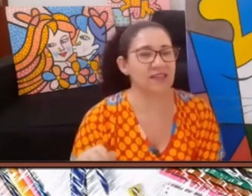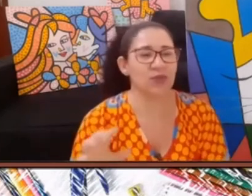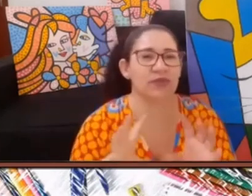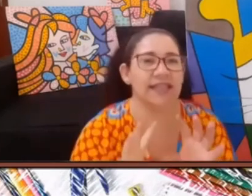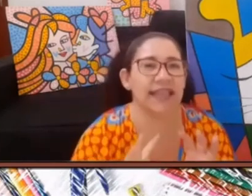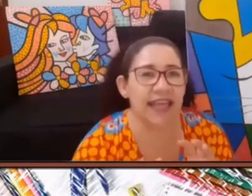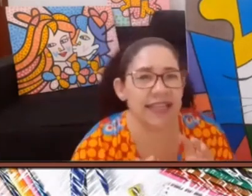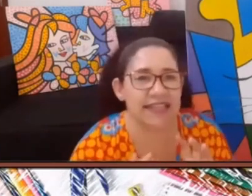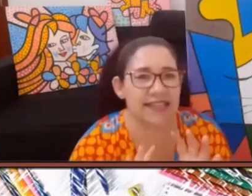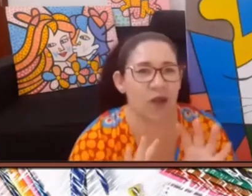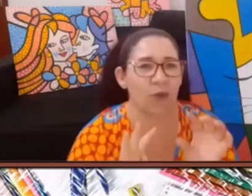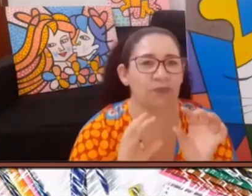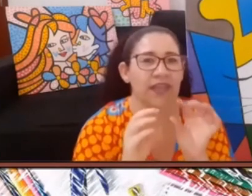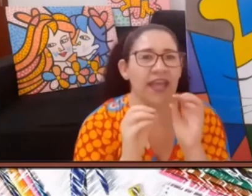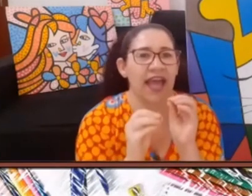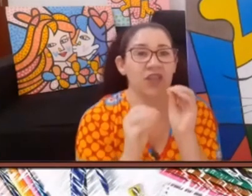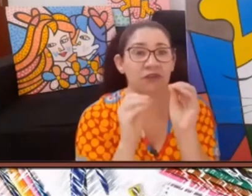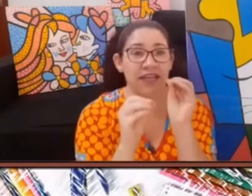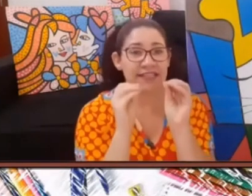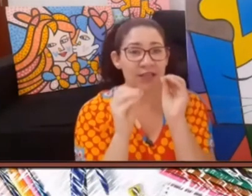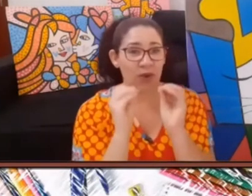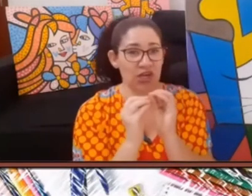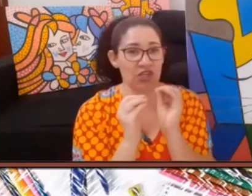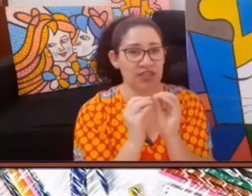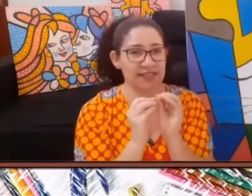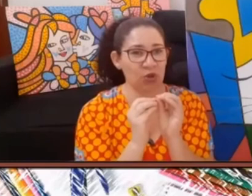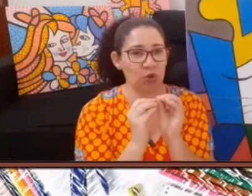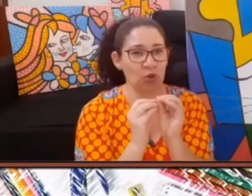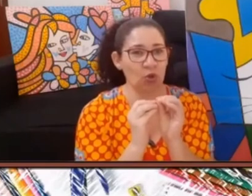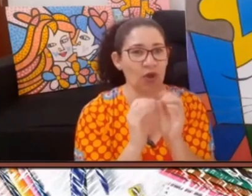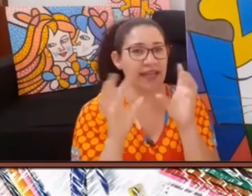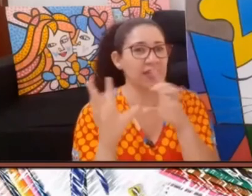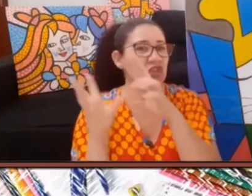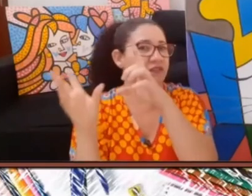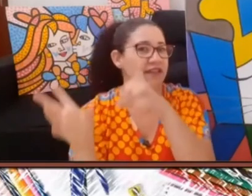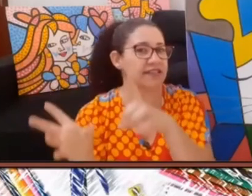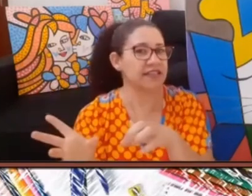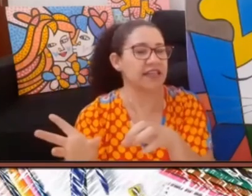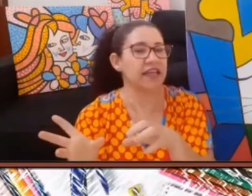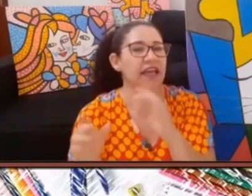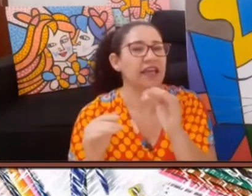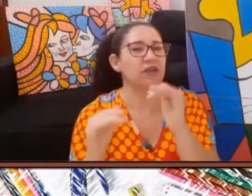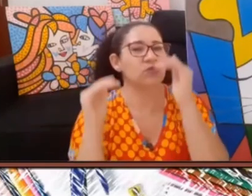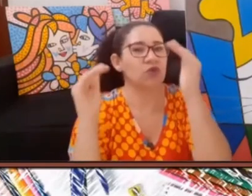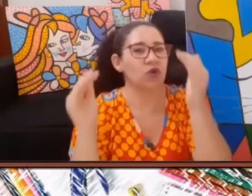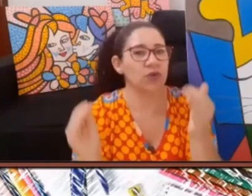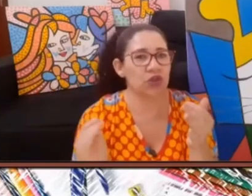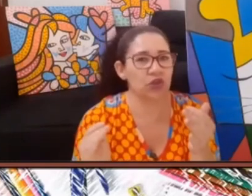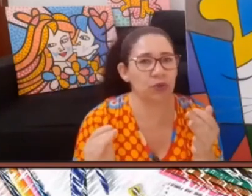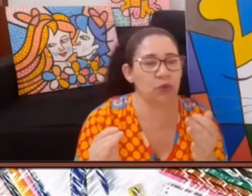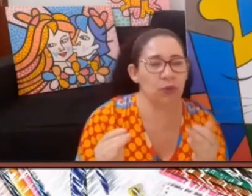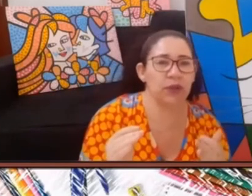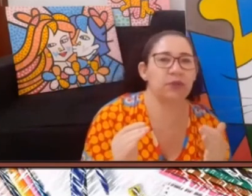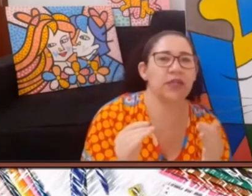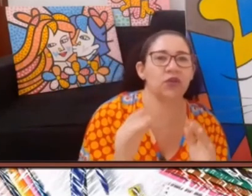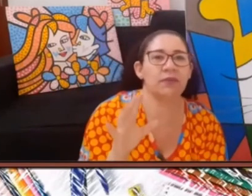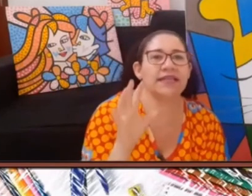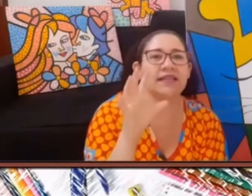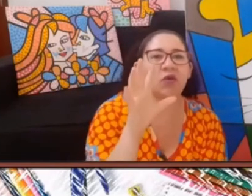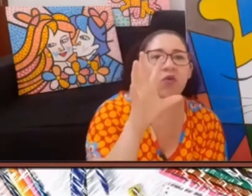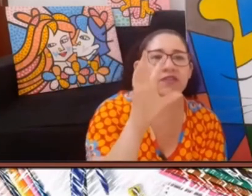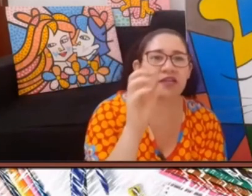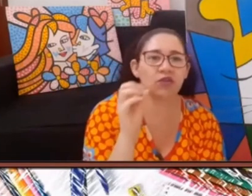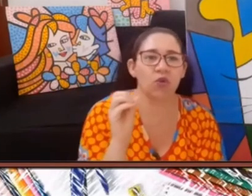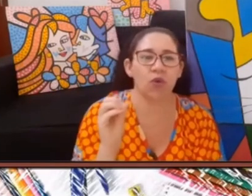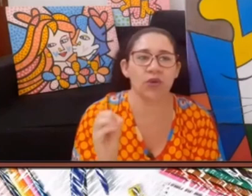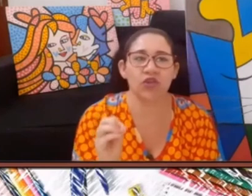verem daqueles outros. É que eles são... A diferença que o artista colocou, além de fazer, ele usou o estilo do Romero Brito,